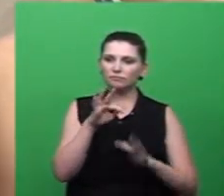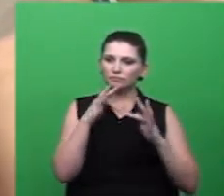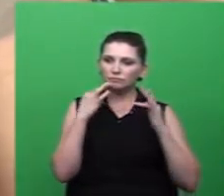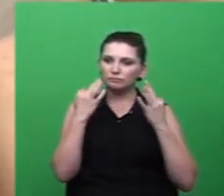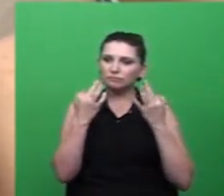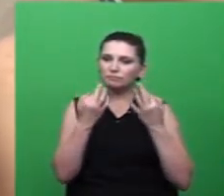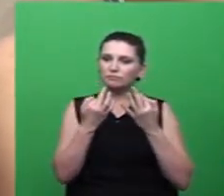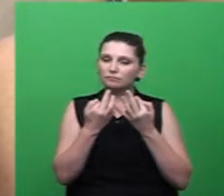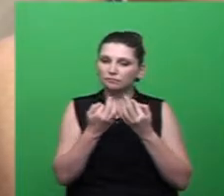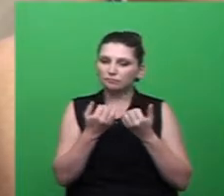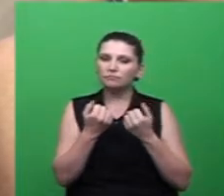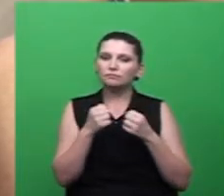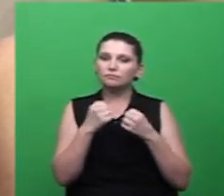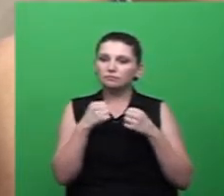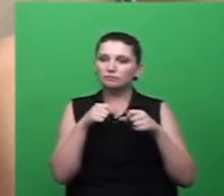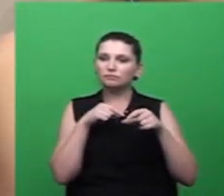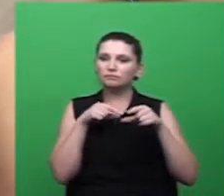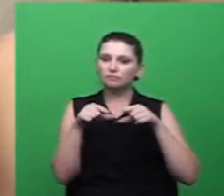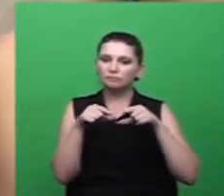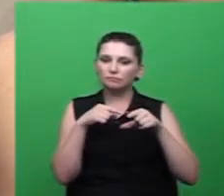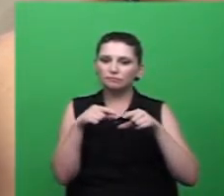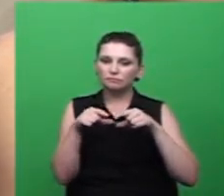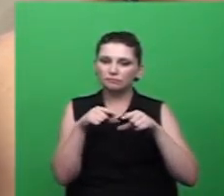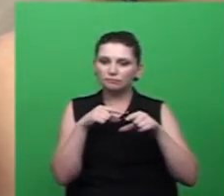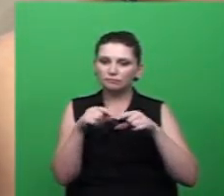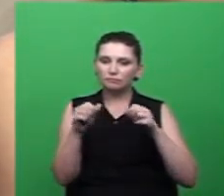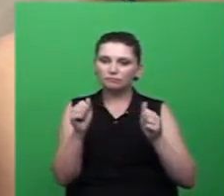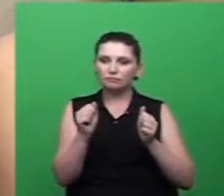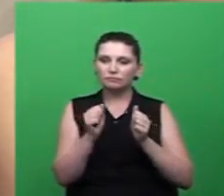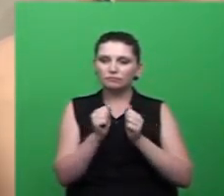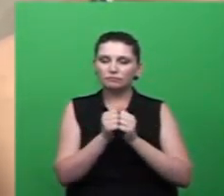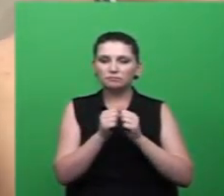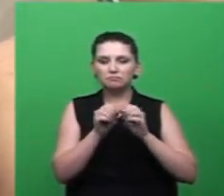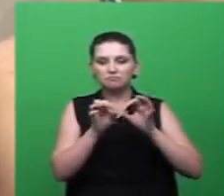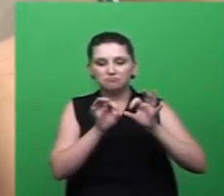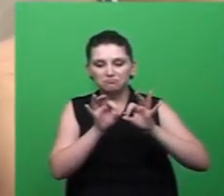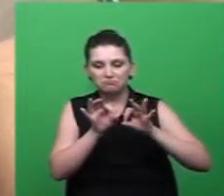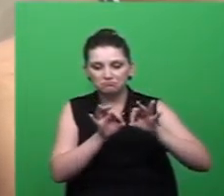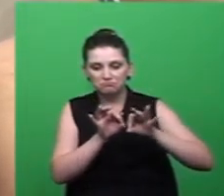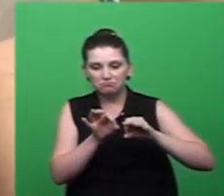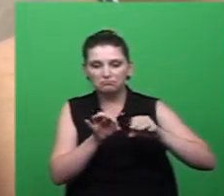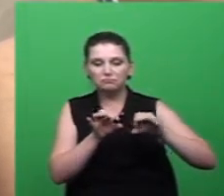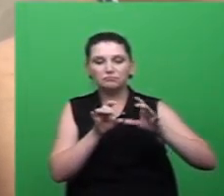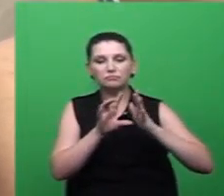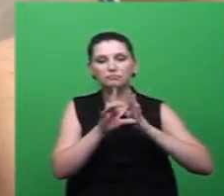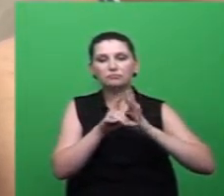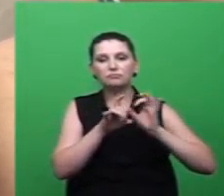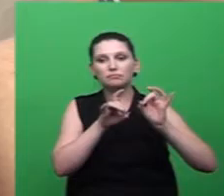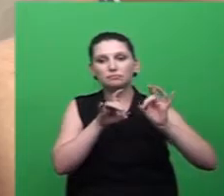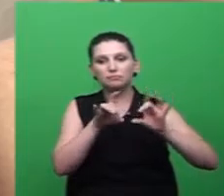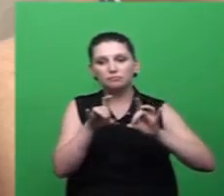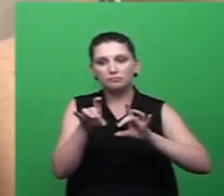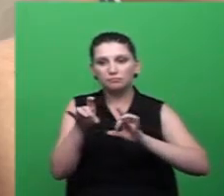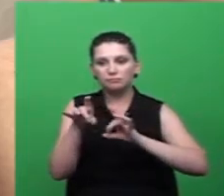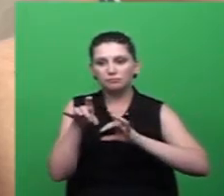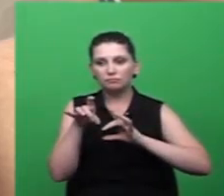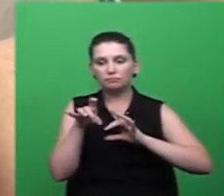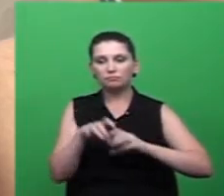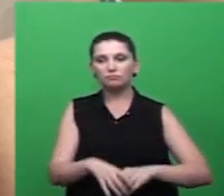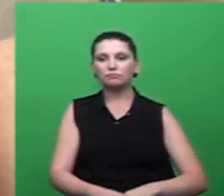trabalho de reciclagem armazenamento e a venda desse material então